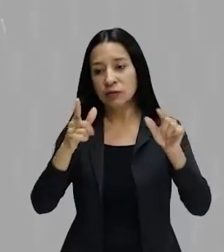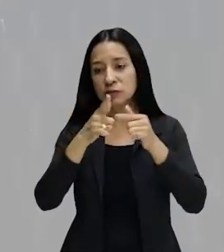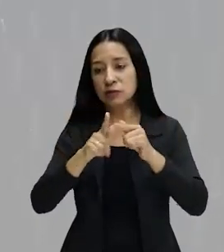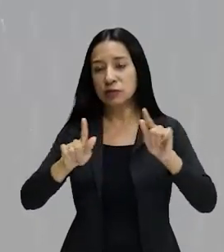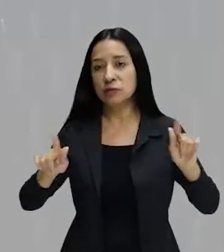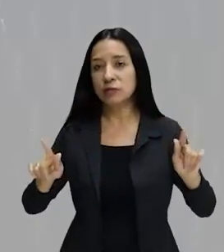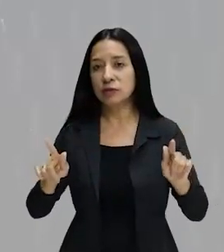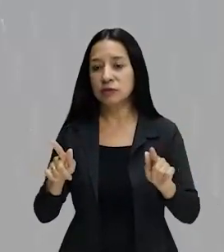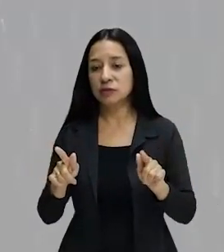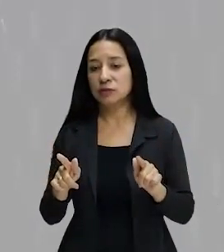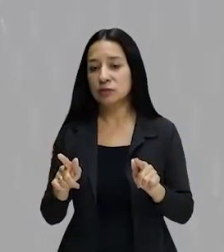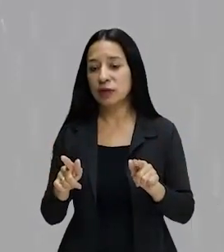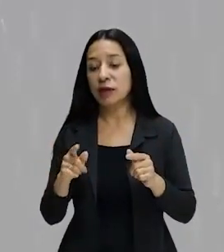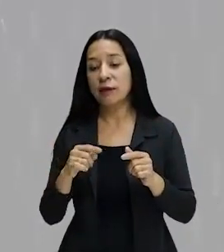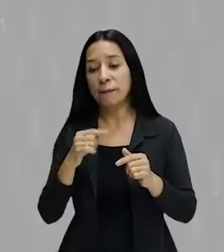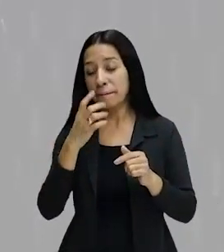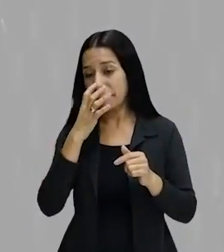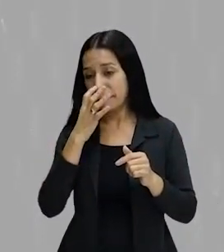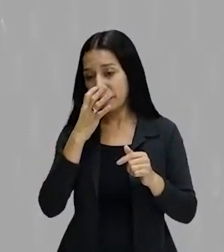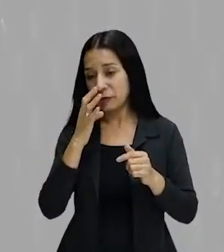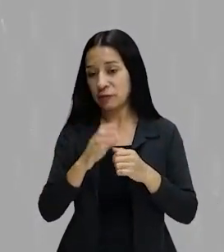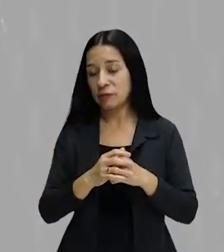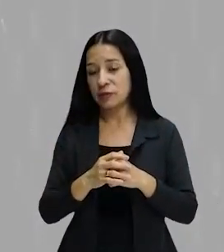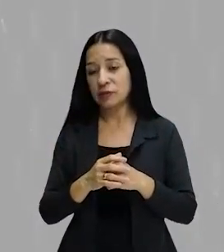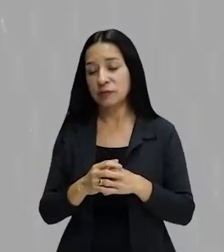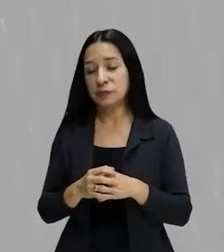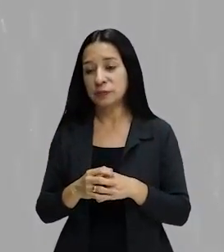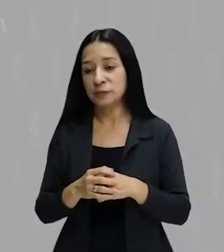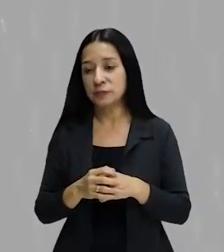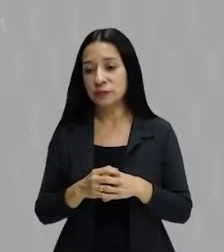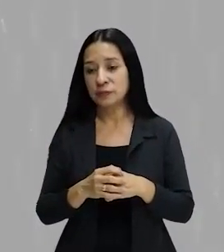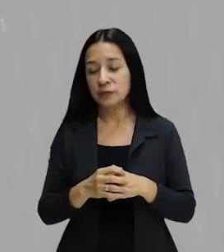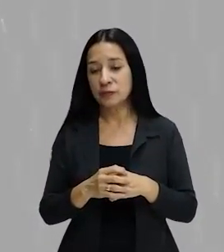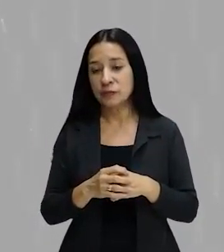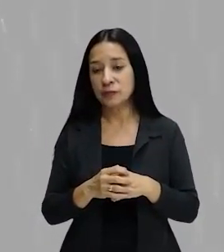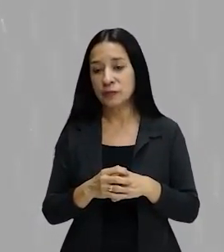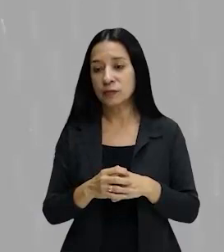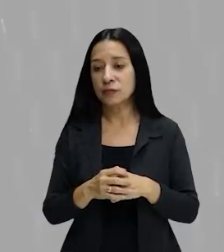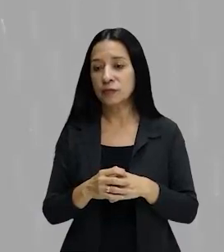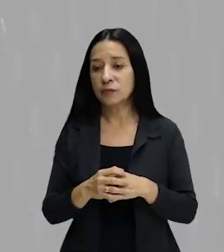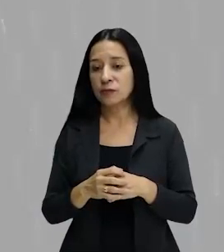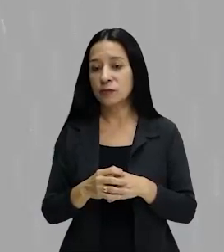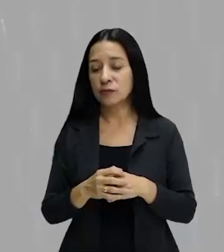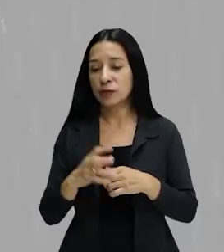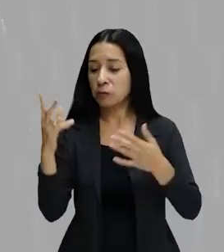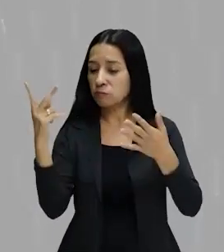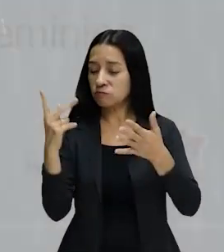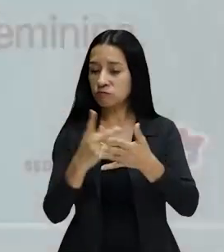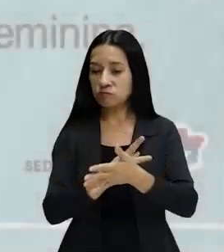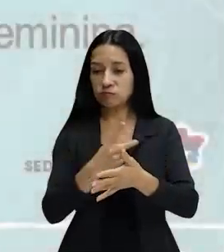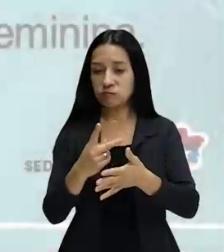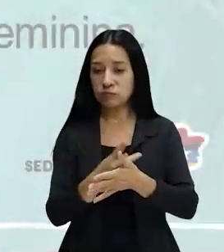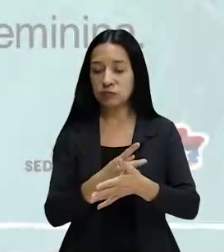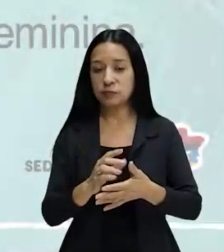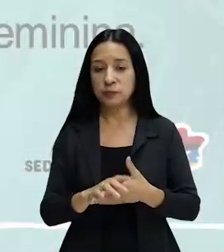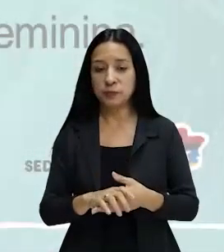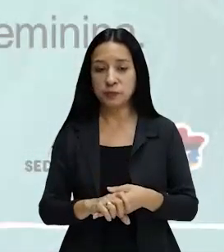linguistas de plantão estão aí para não nos deixar a merced dos erros. Está certo?